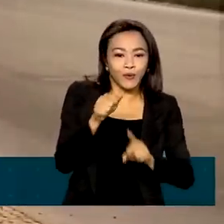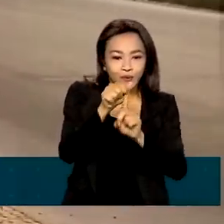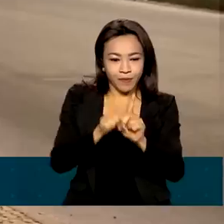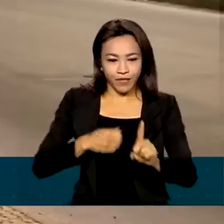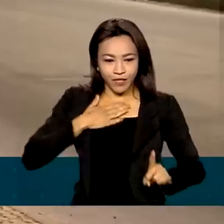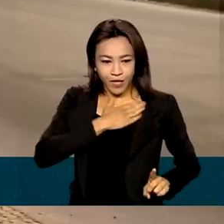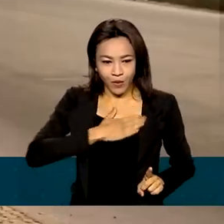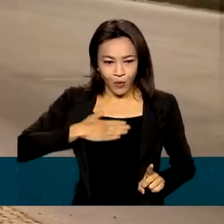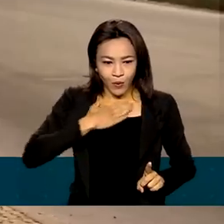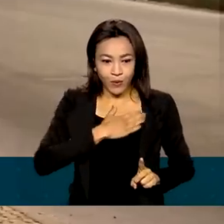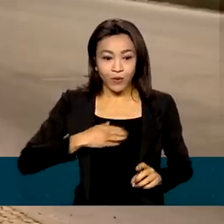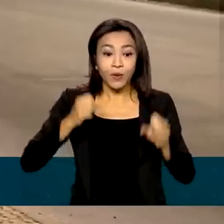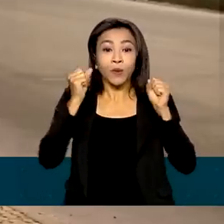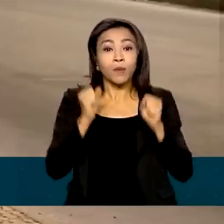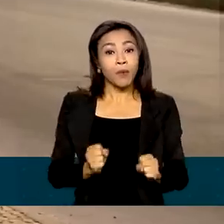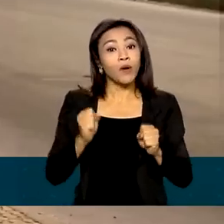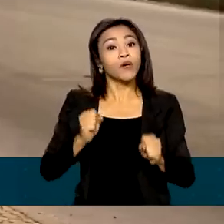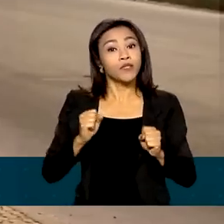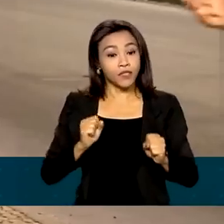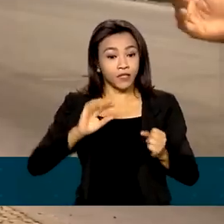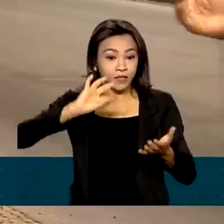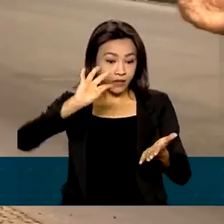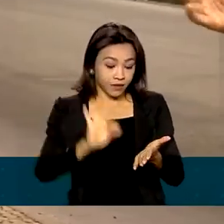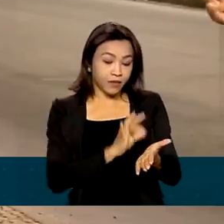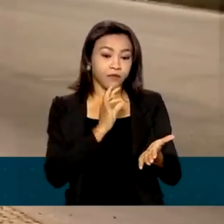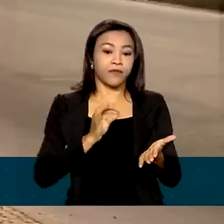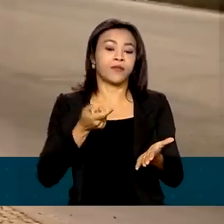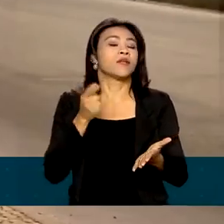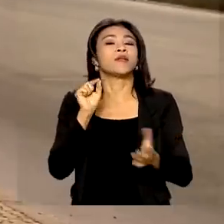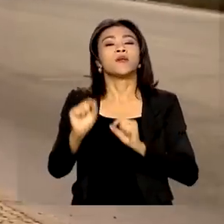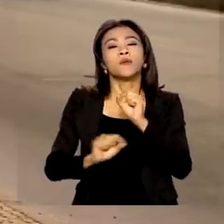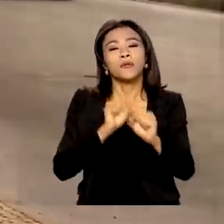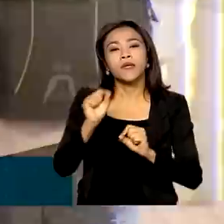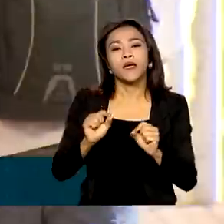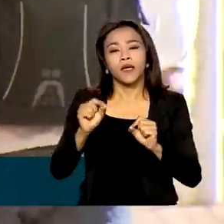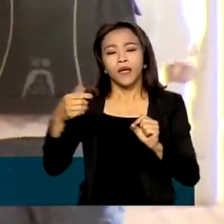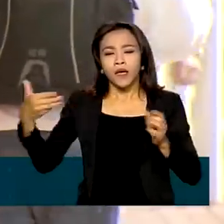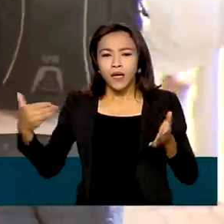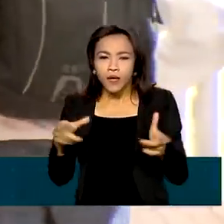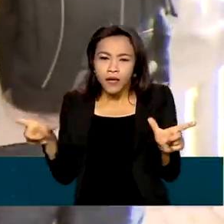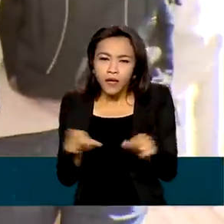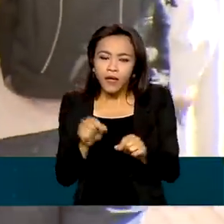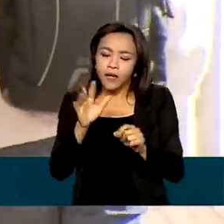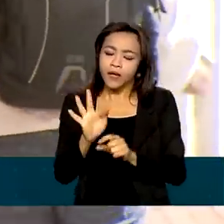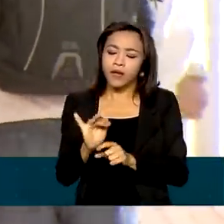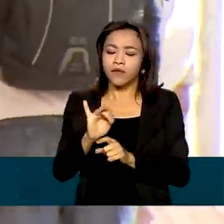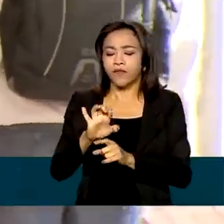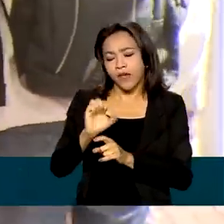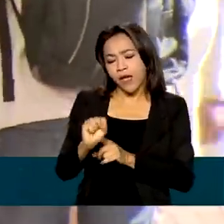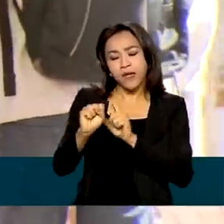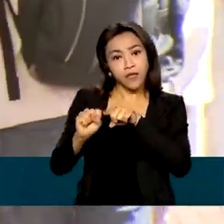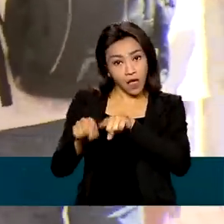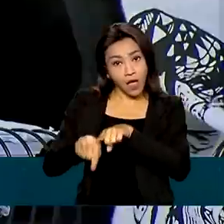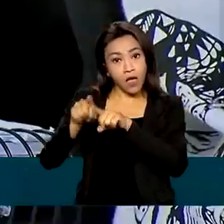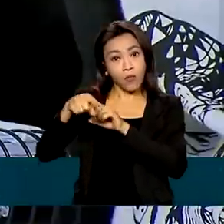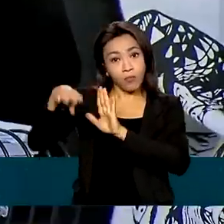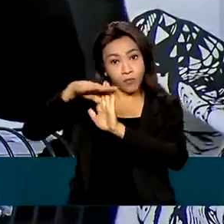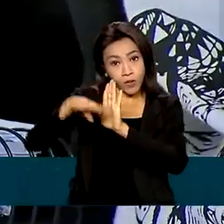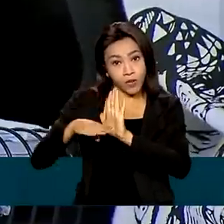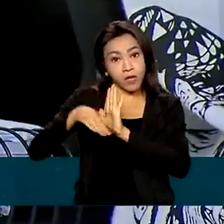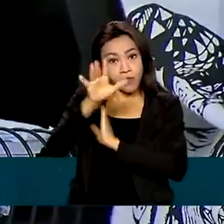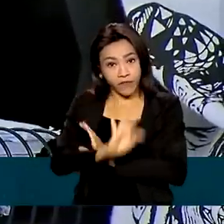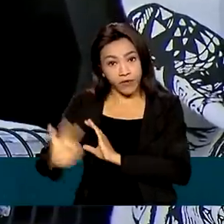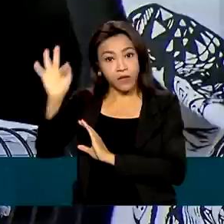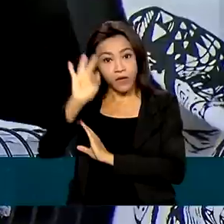Elas podem ser realizadas no site Acesso Único do MEC. O FIES é um programa federal que financia cursos